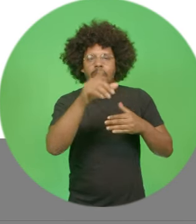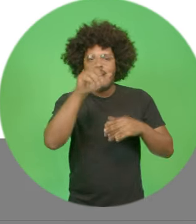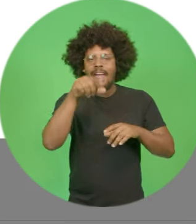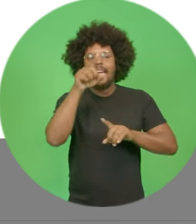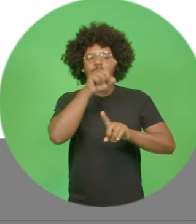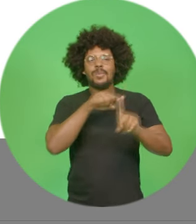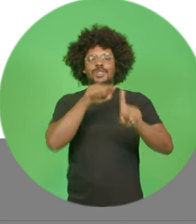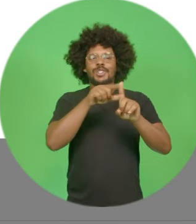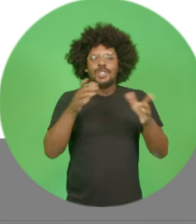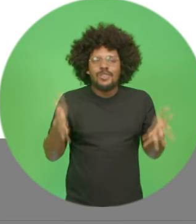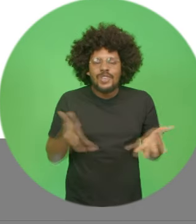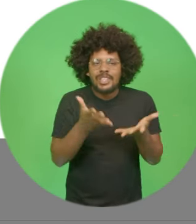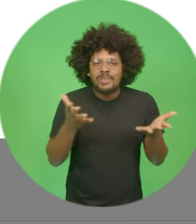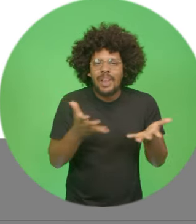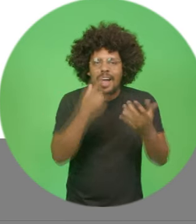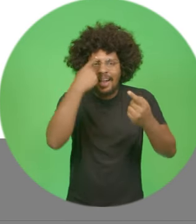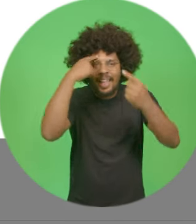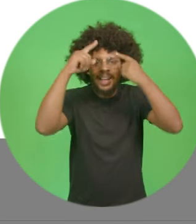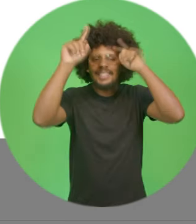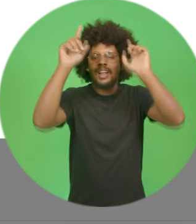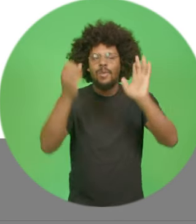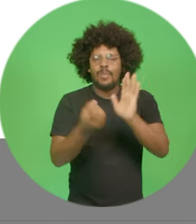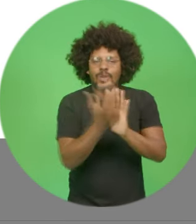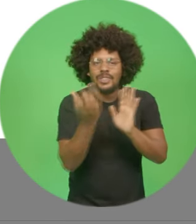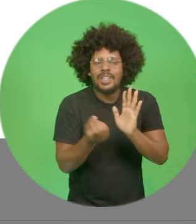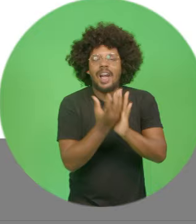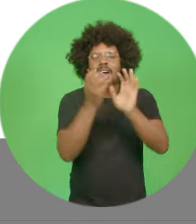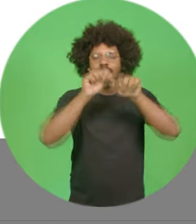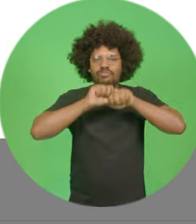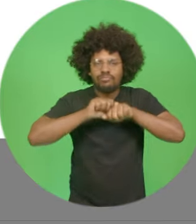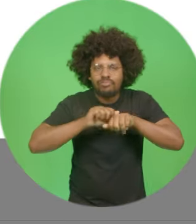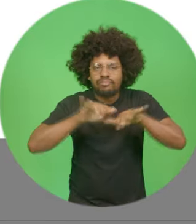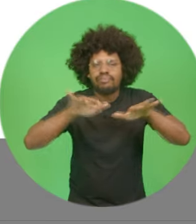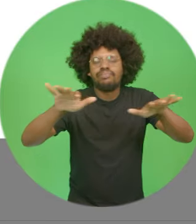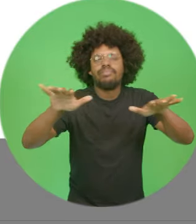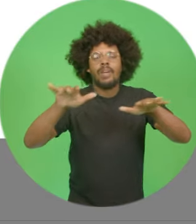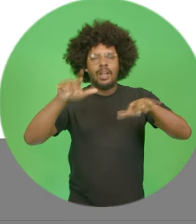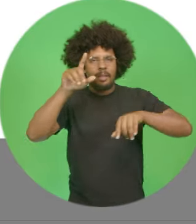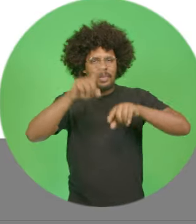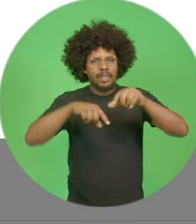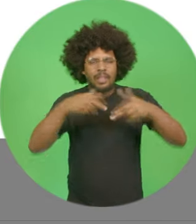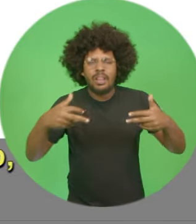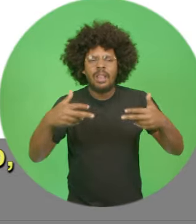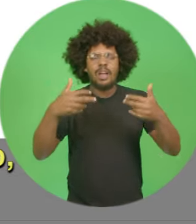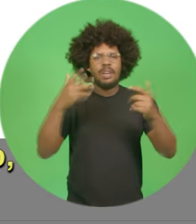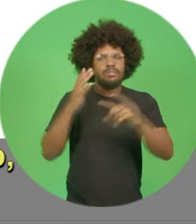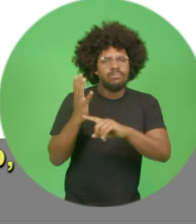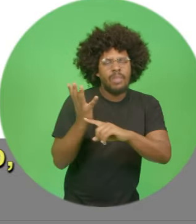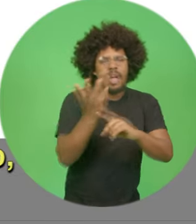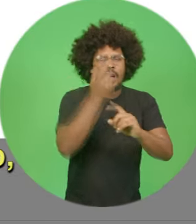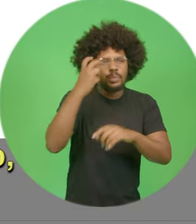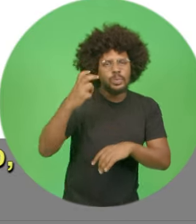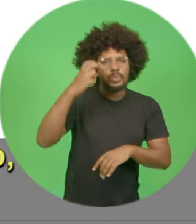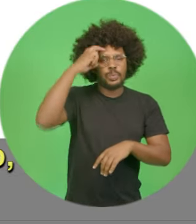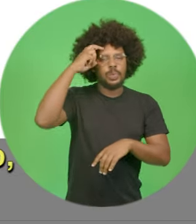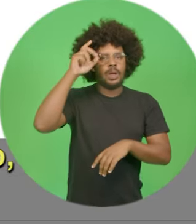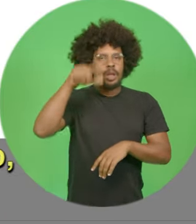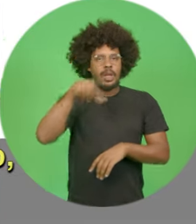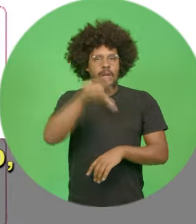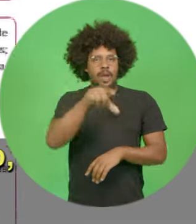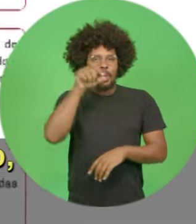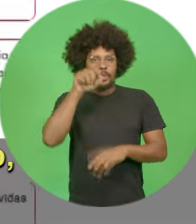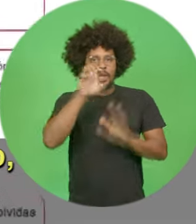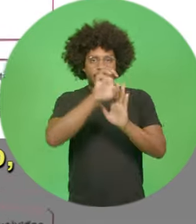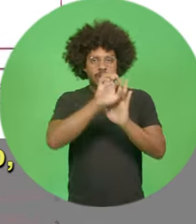de incentivar a criação, produção, promoção e circulação de bens e serviços culturais, uma das opções é o